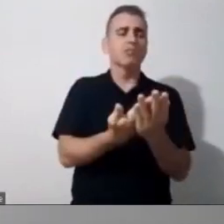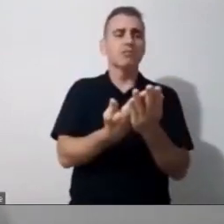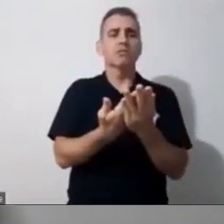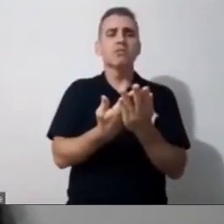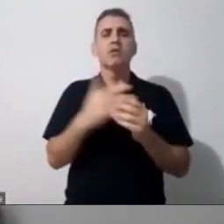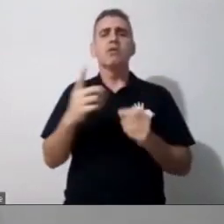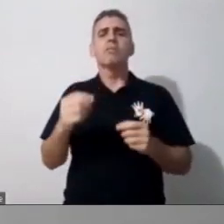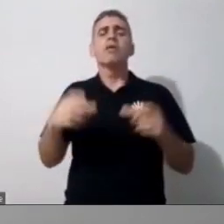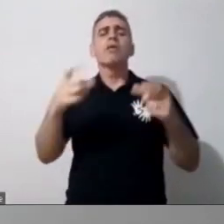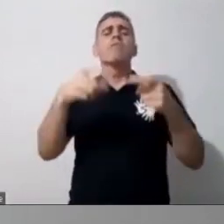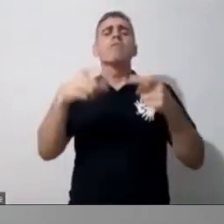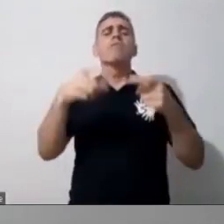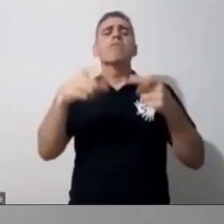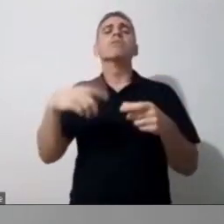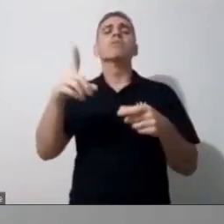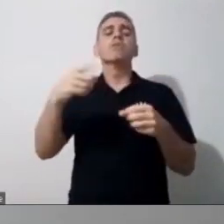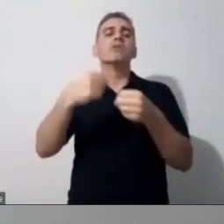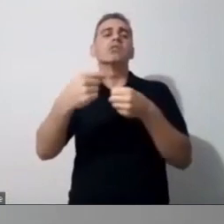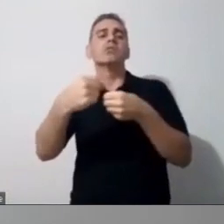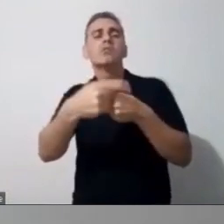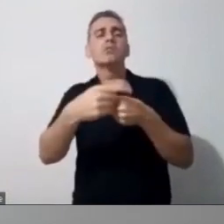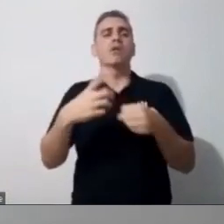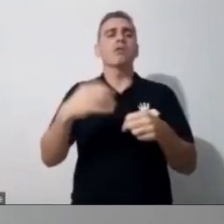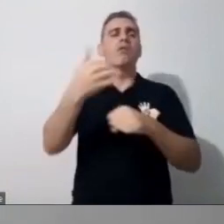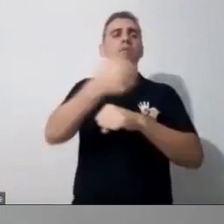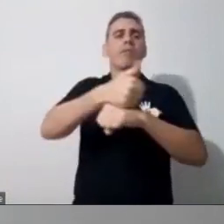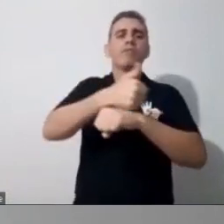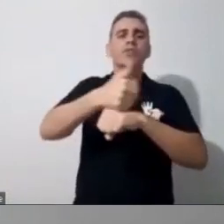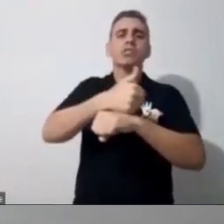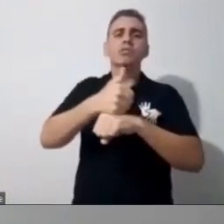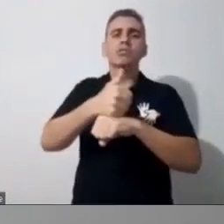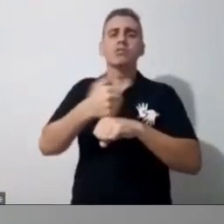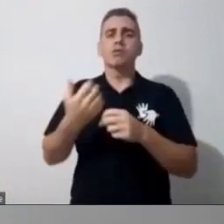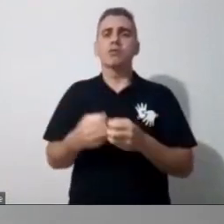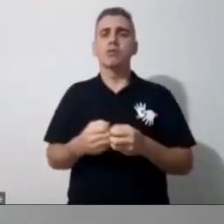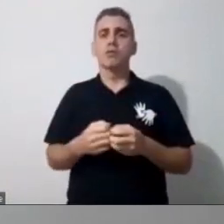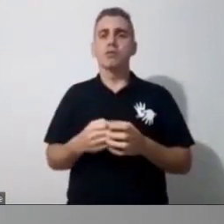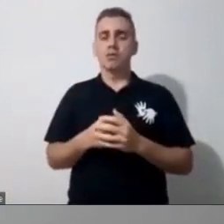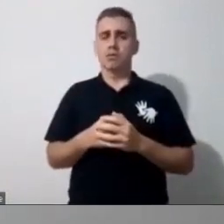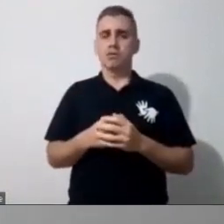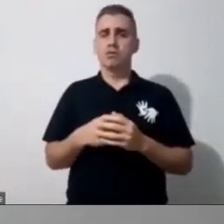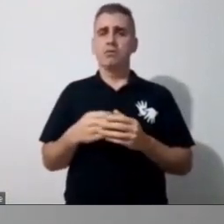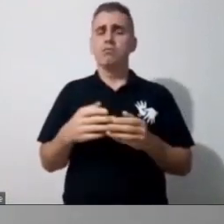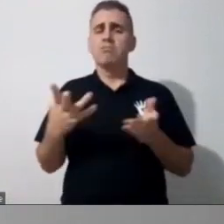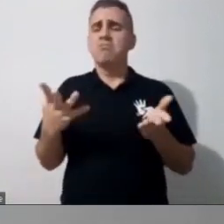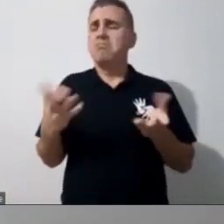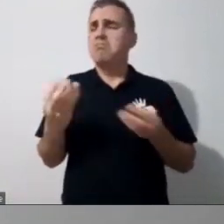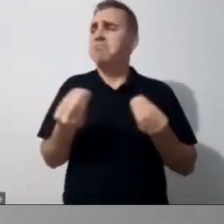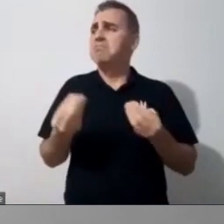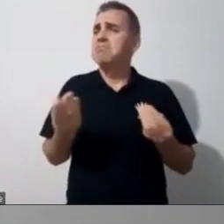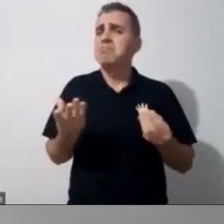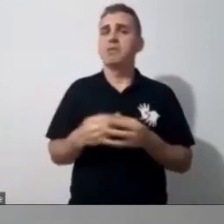ela veio, da profissão dela, disse, meu Deus, não tem nada a ver, como é que vai ser? E ela